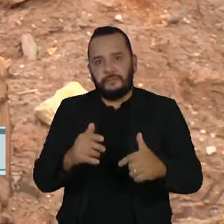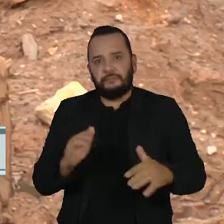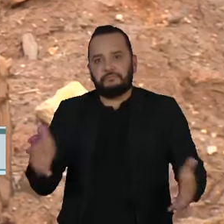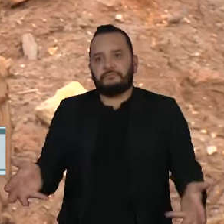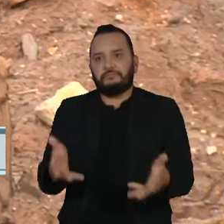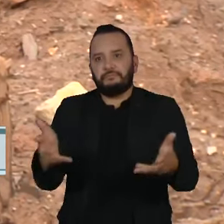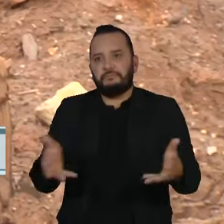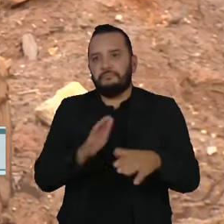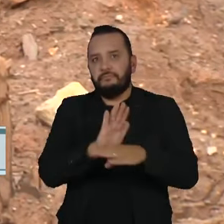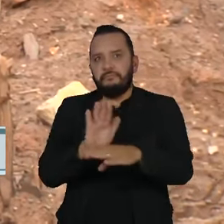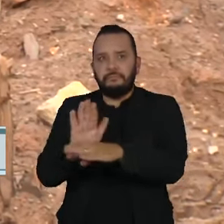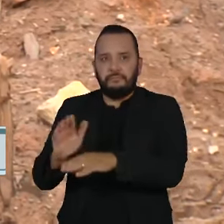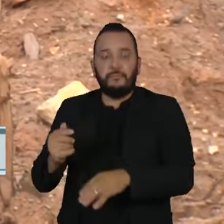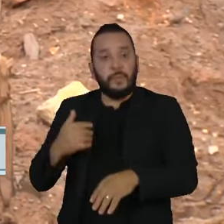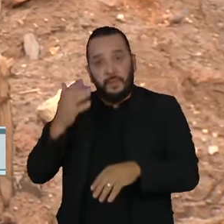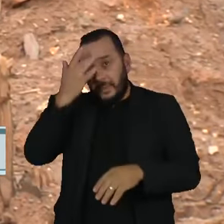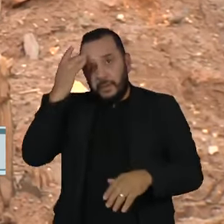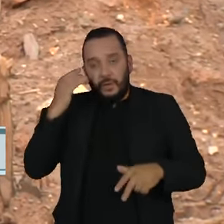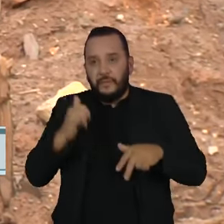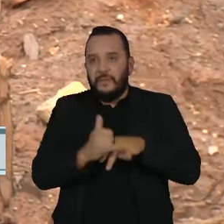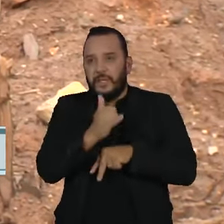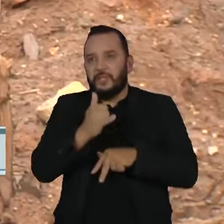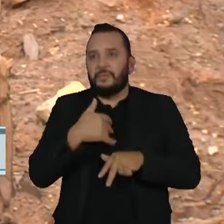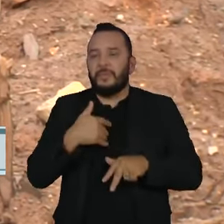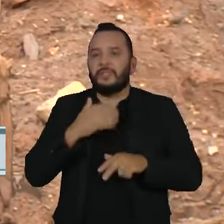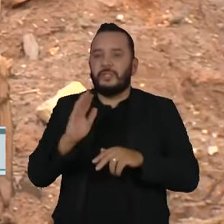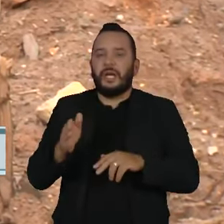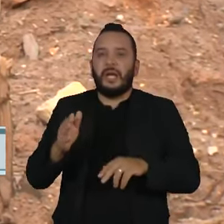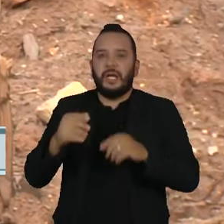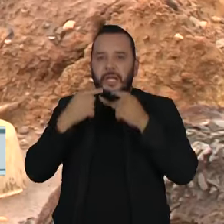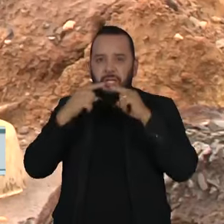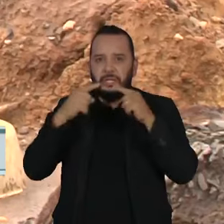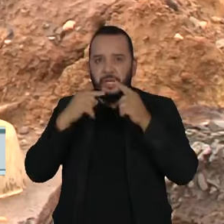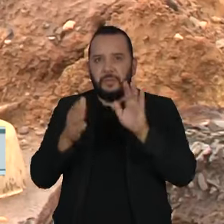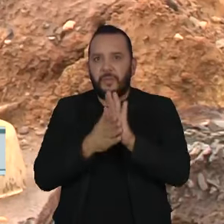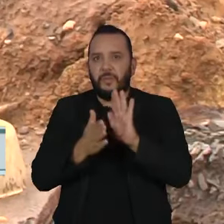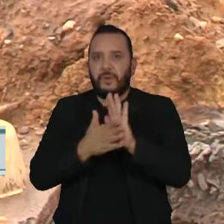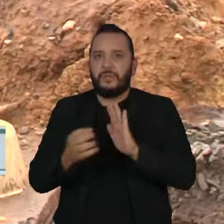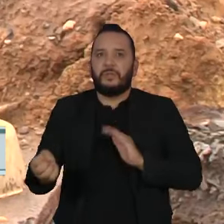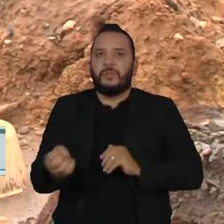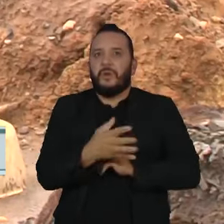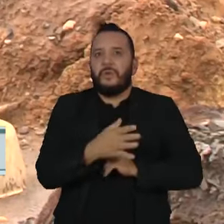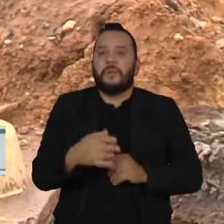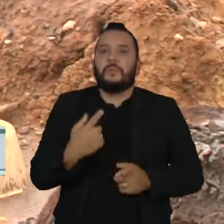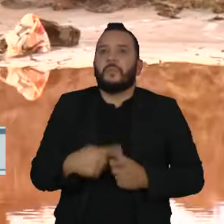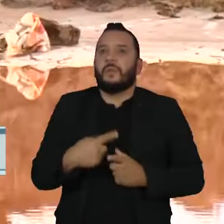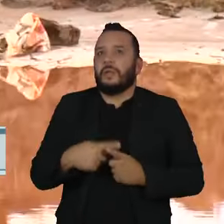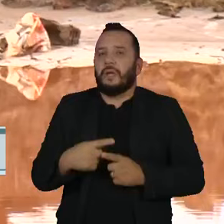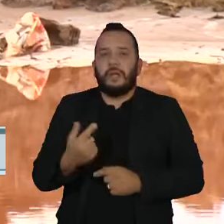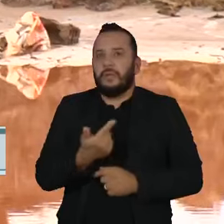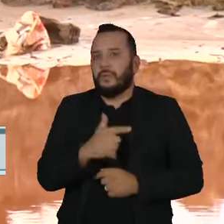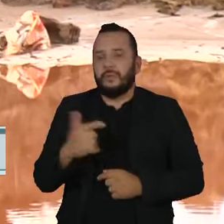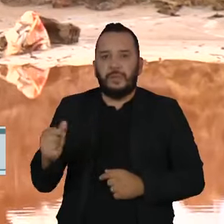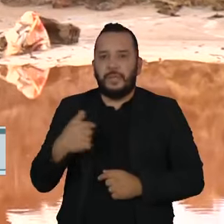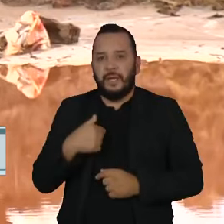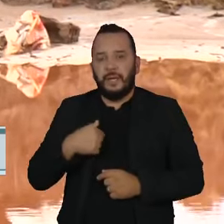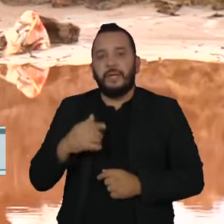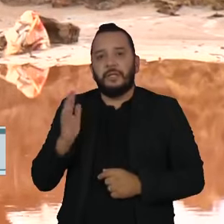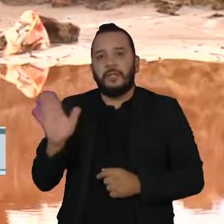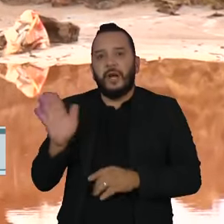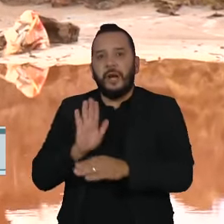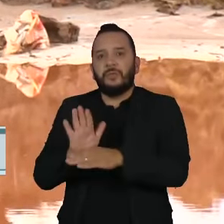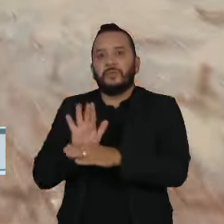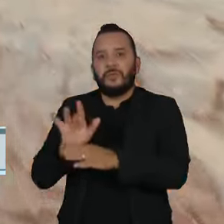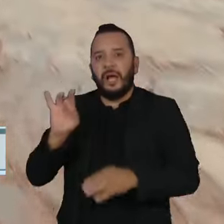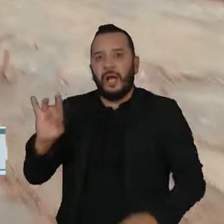Vítimas da tragédia criticam a nova proposta das mineradoras, por ela não contemplar a reparação individual dos